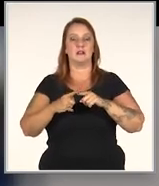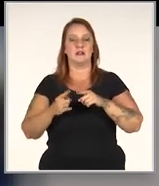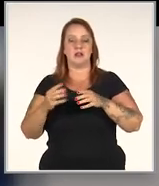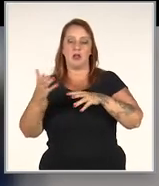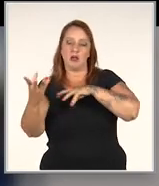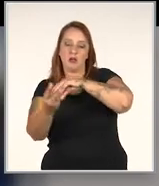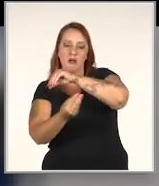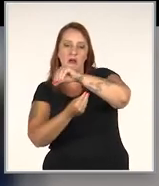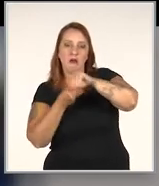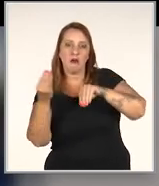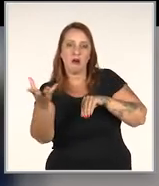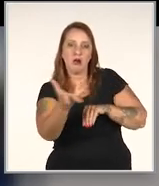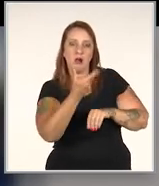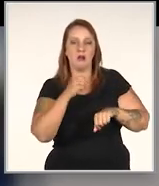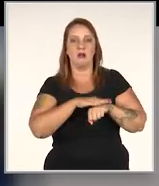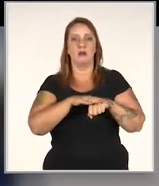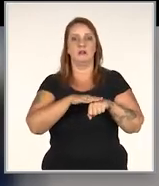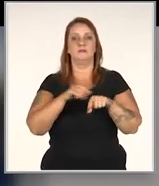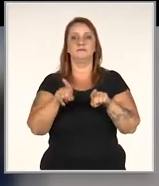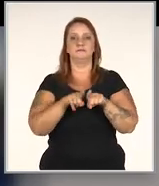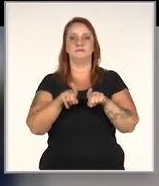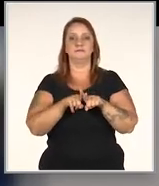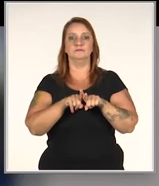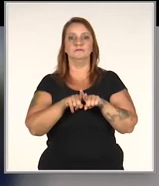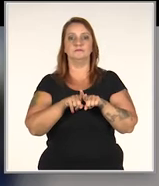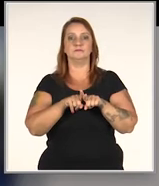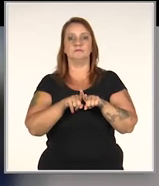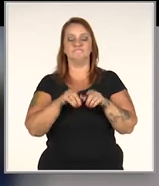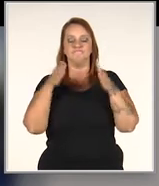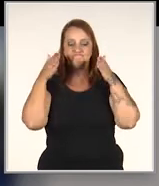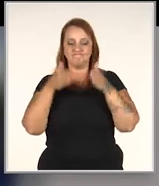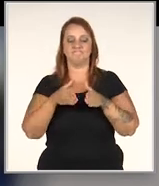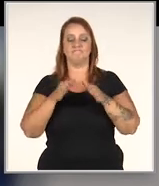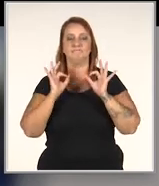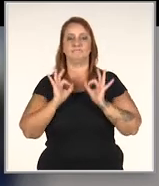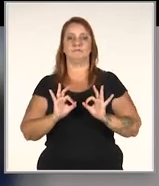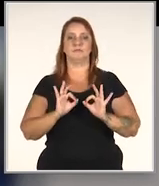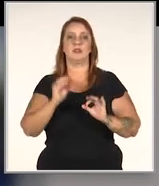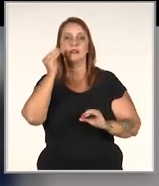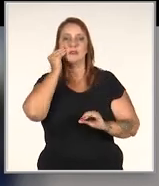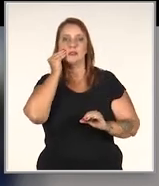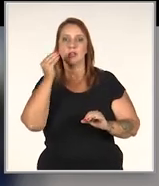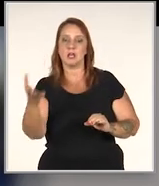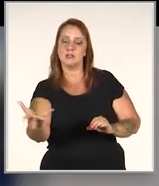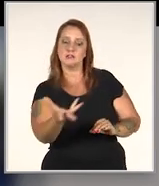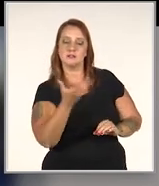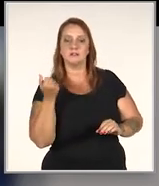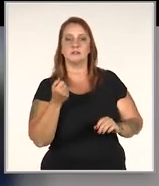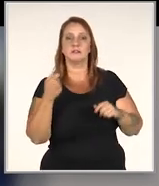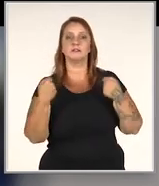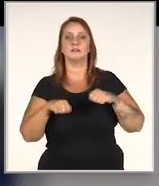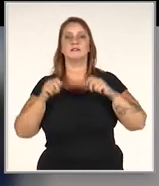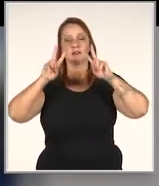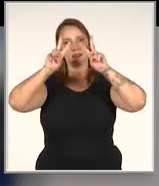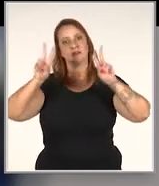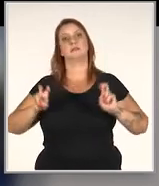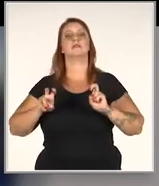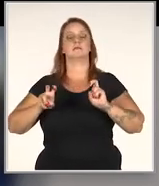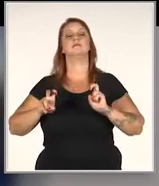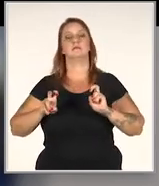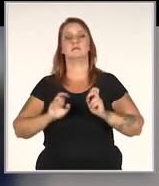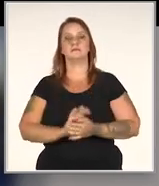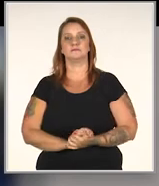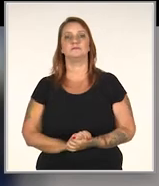conversa, porque aí a conversa vai embora, e também para você ser o mais conciso possível, tentar puxar o assunto